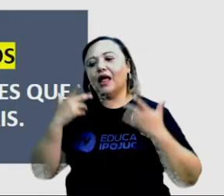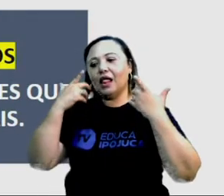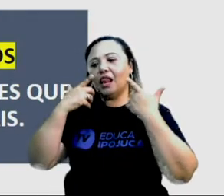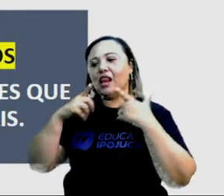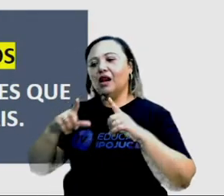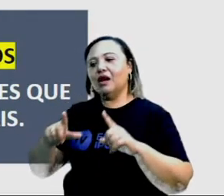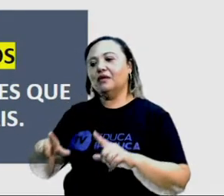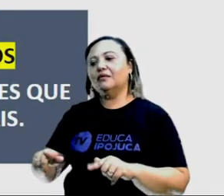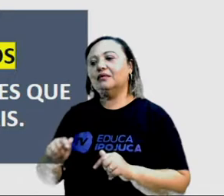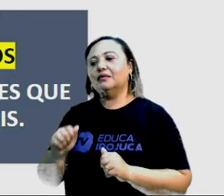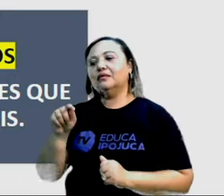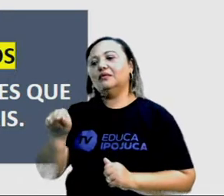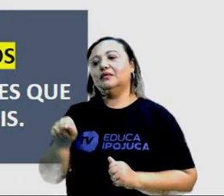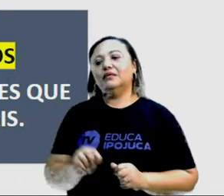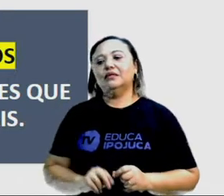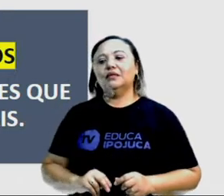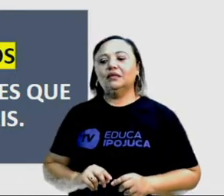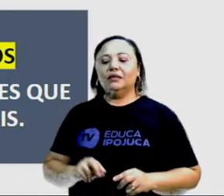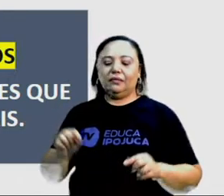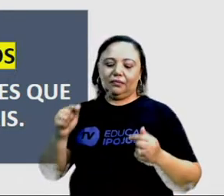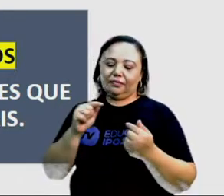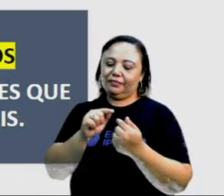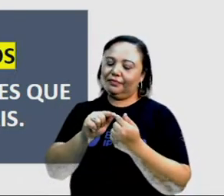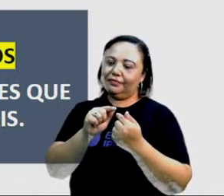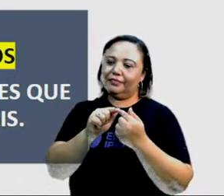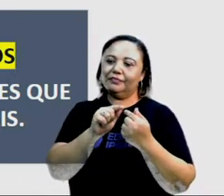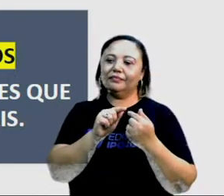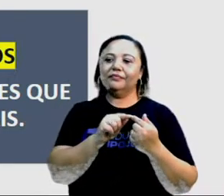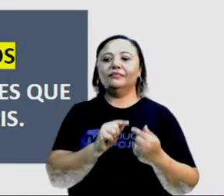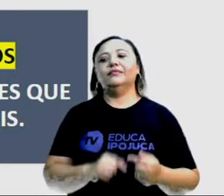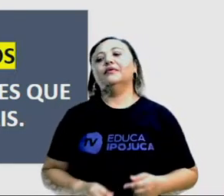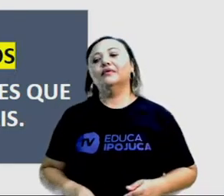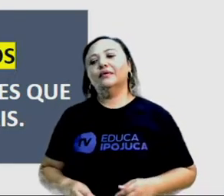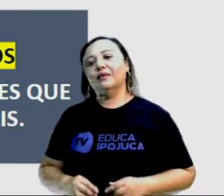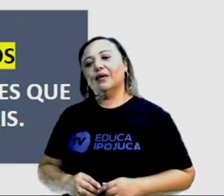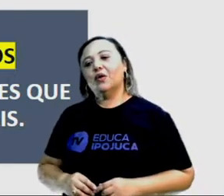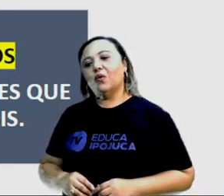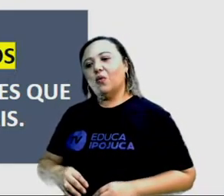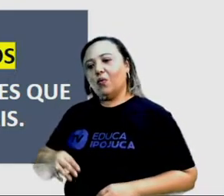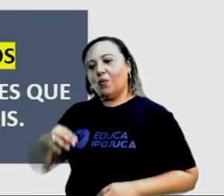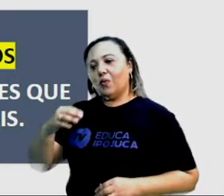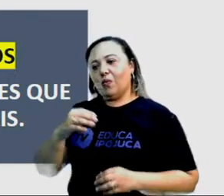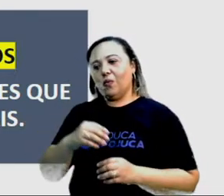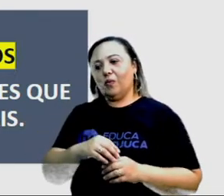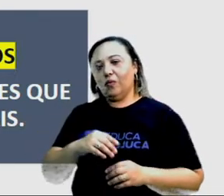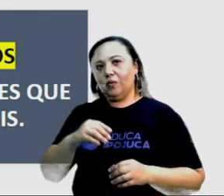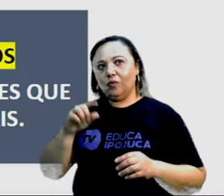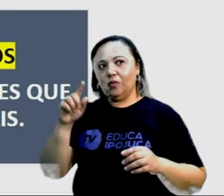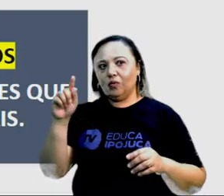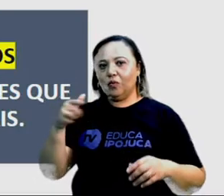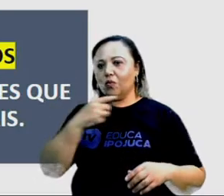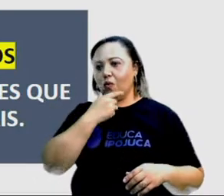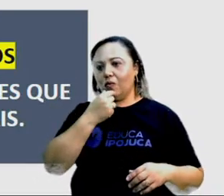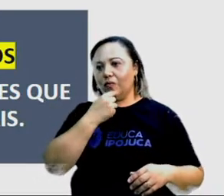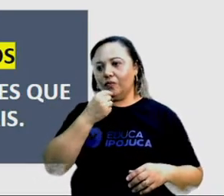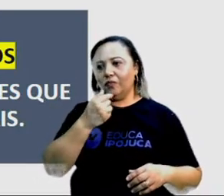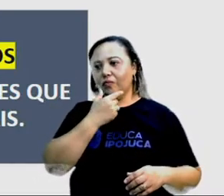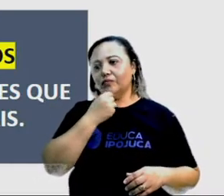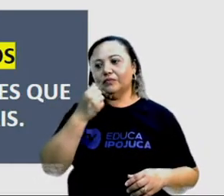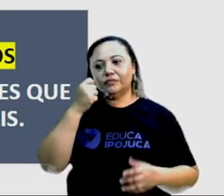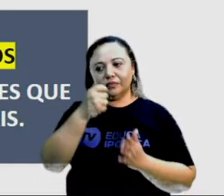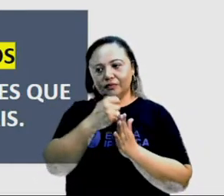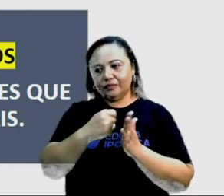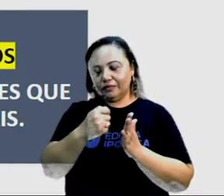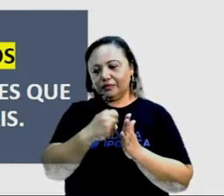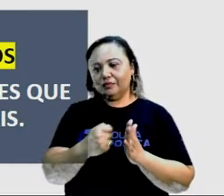é de acordo com a variedade padrão da língua, como a gente já viu. Posicionamento do autor. O autor, ele se